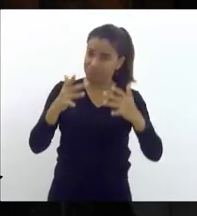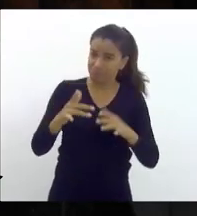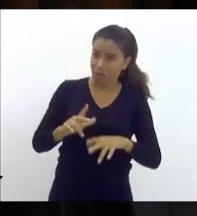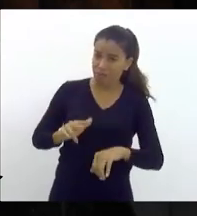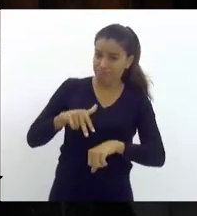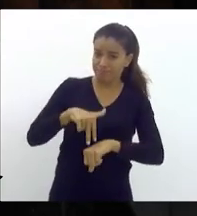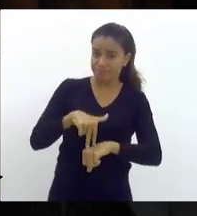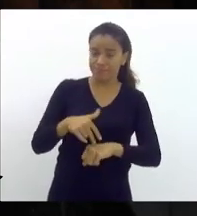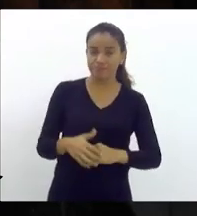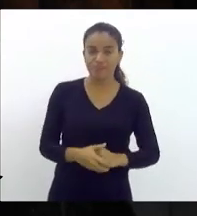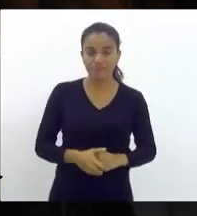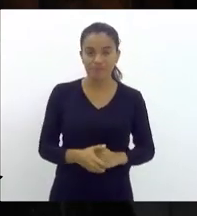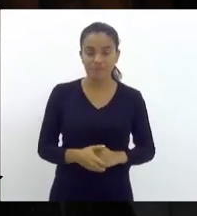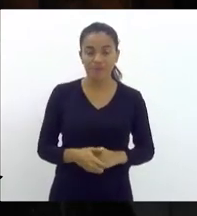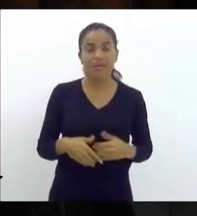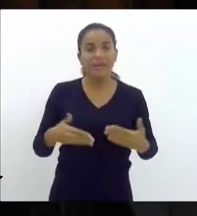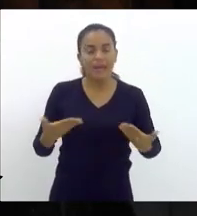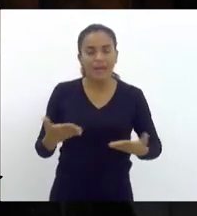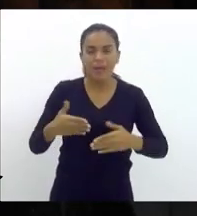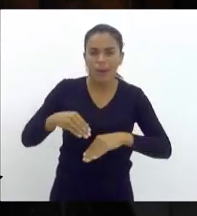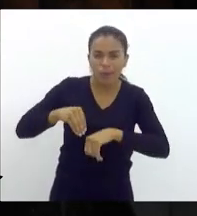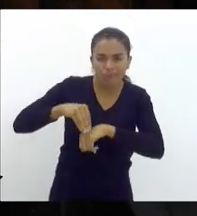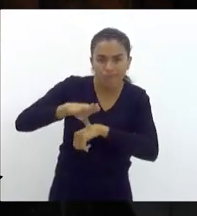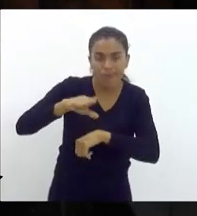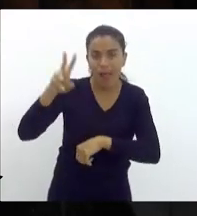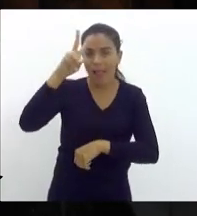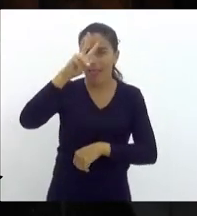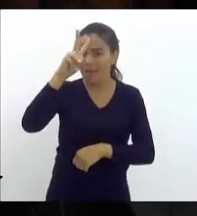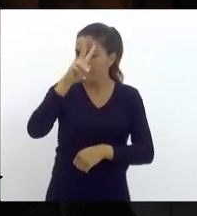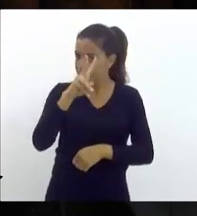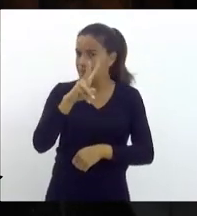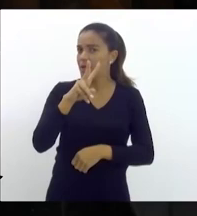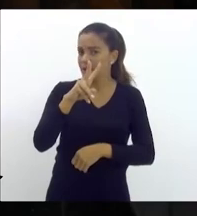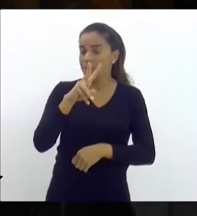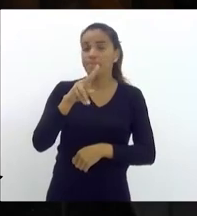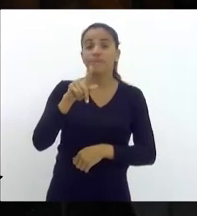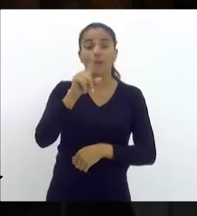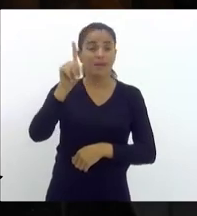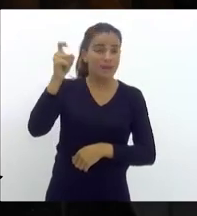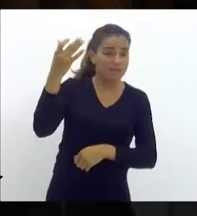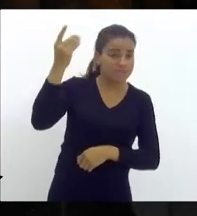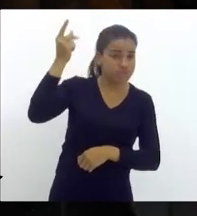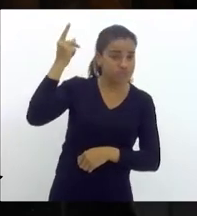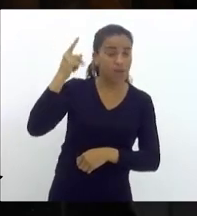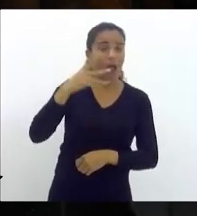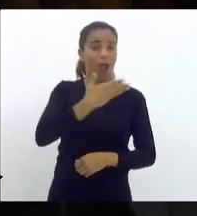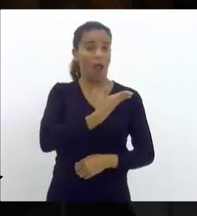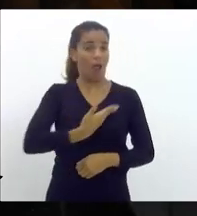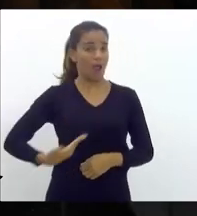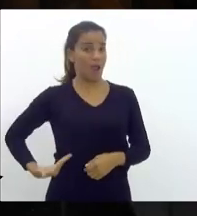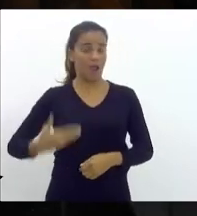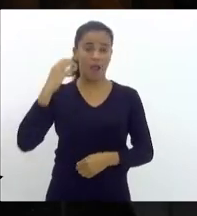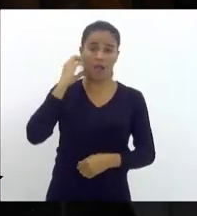E aí eu queria lembrar que, quando o governador Cláudio Castro